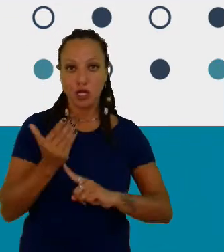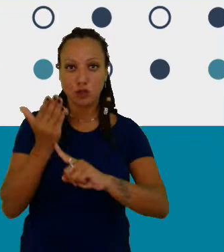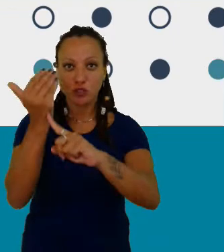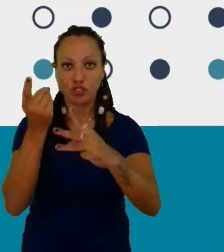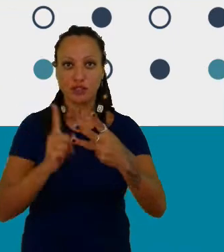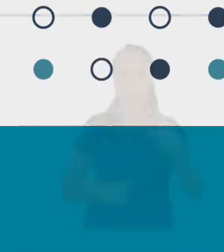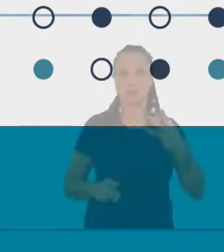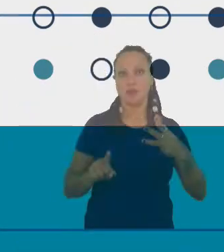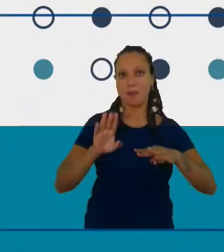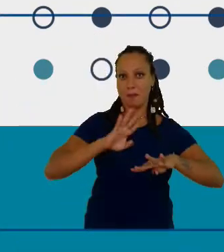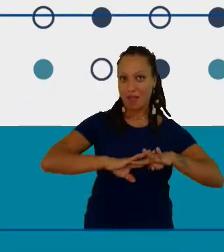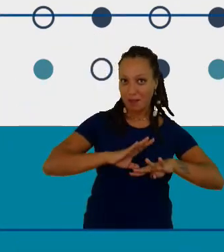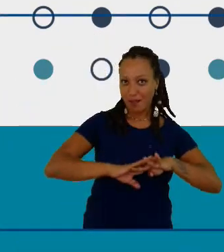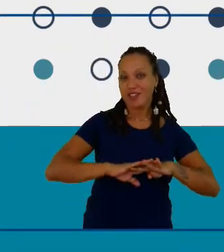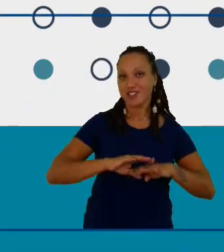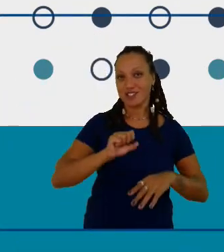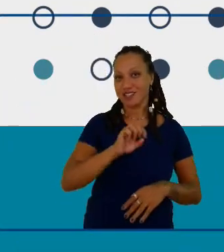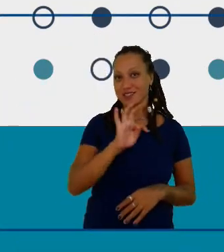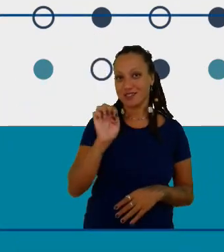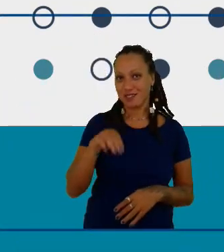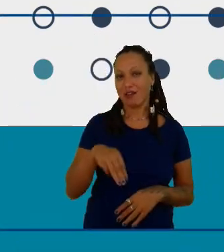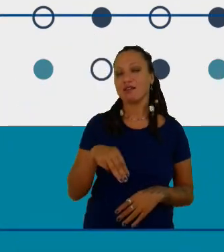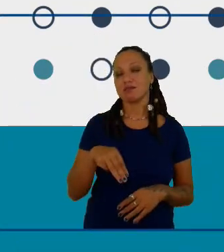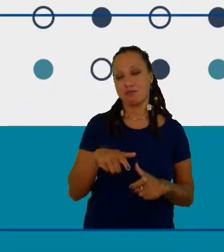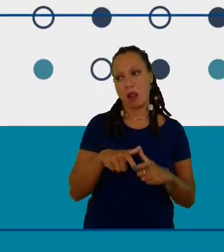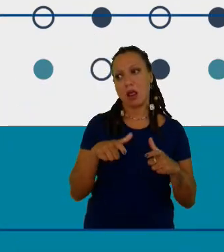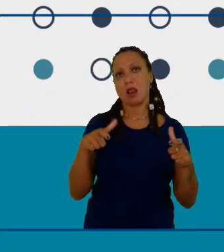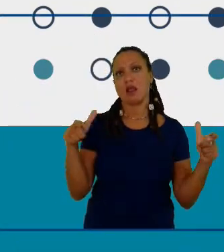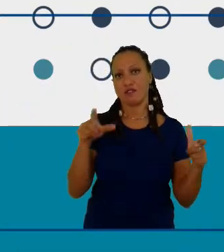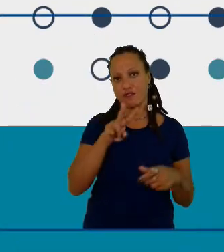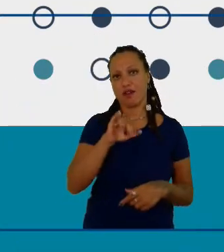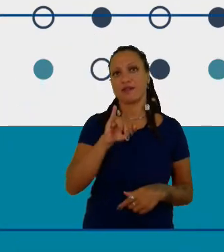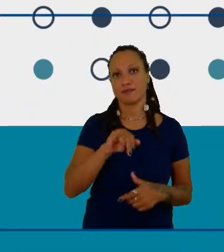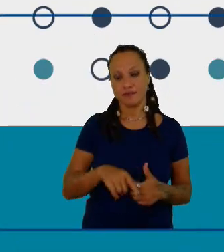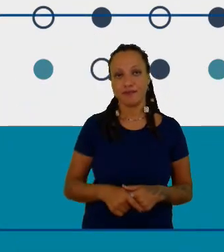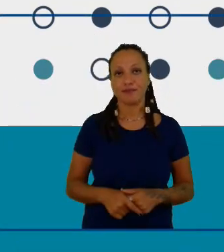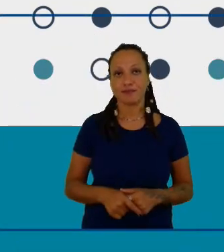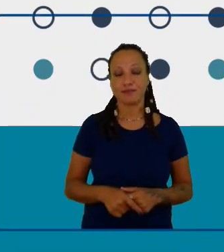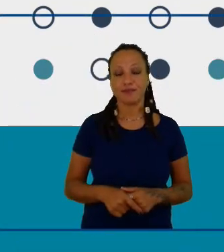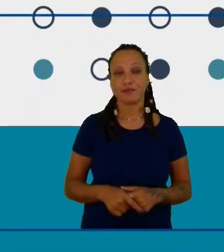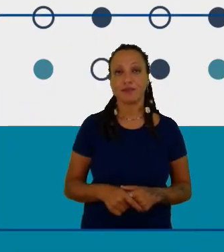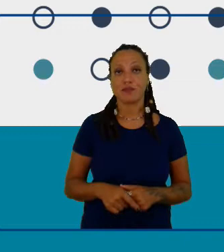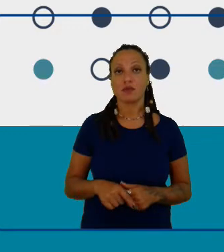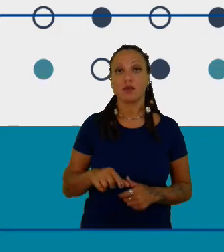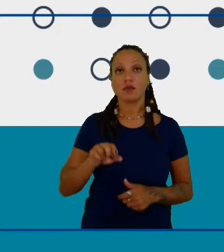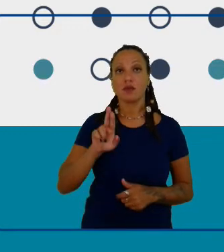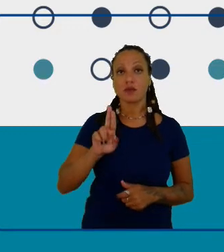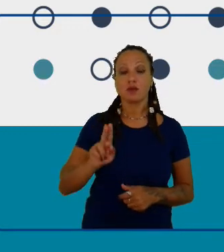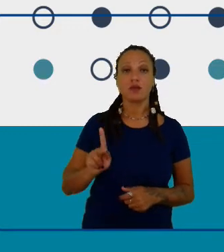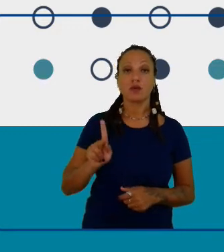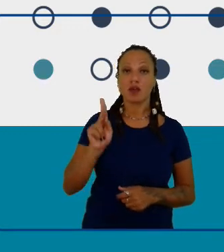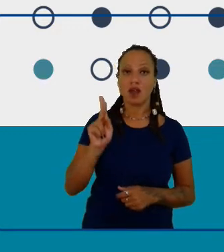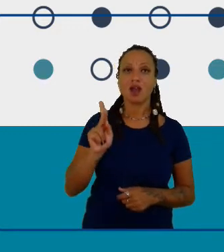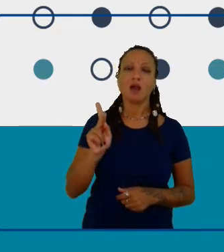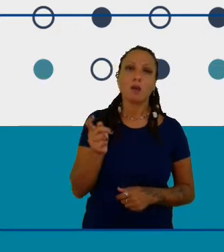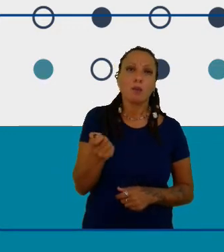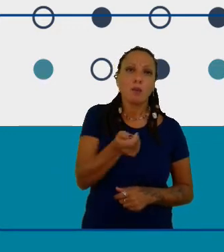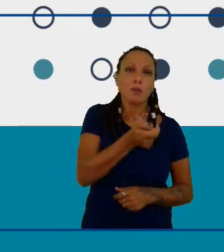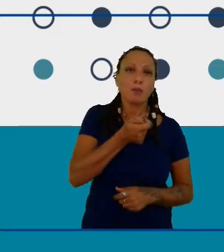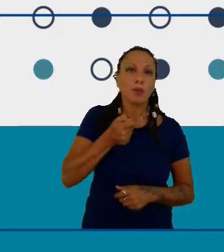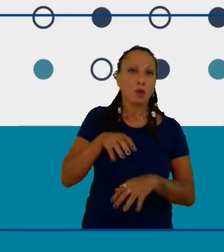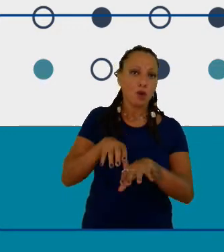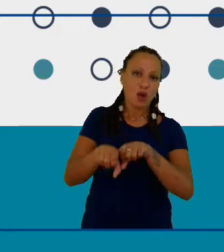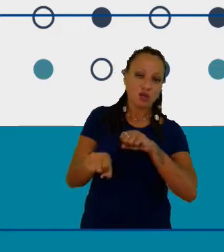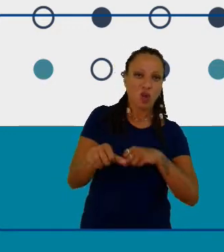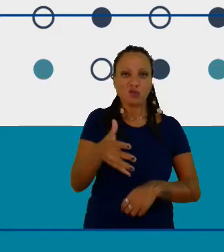vai continuar a crescer. E o Reino Unido tem um estoque razoável de graduados, STEM, mas para Deus,